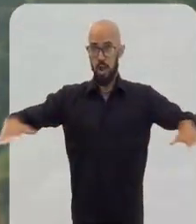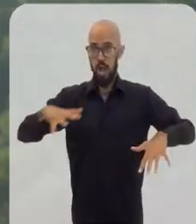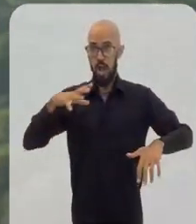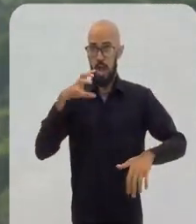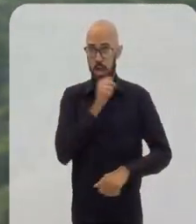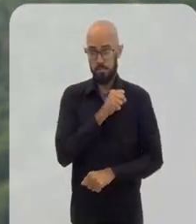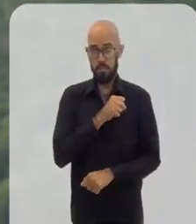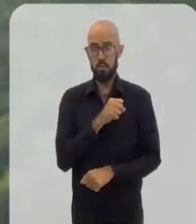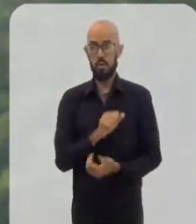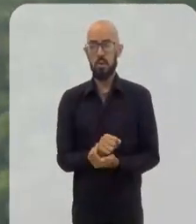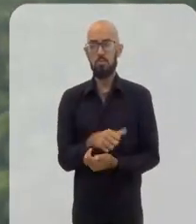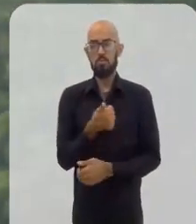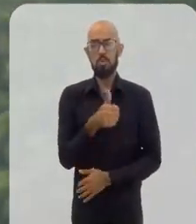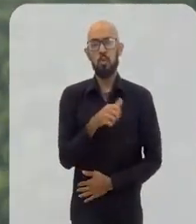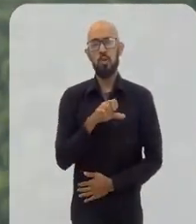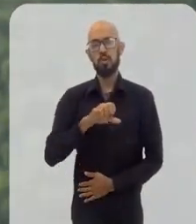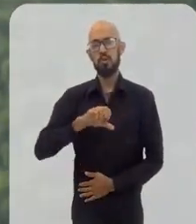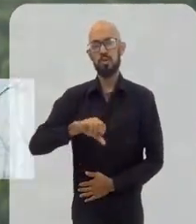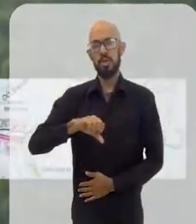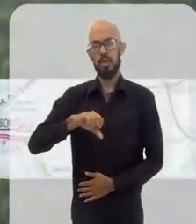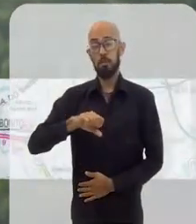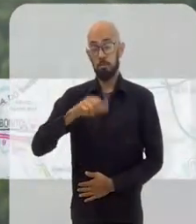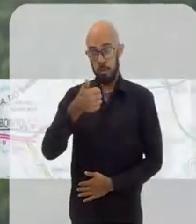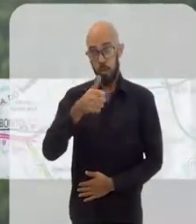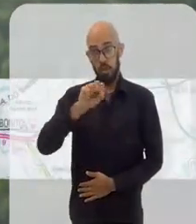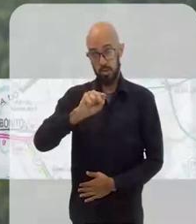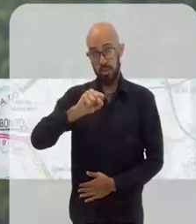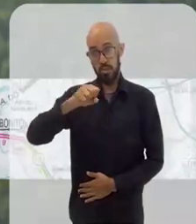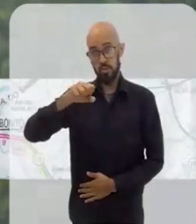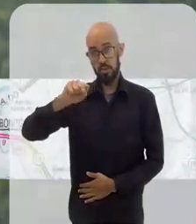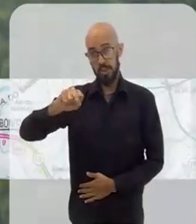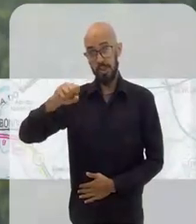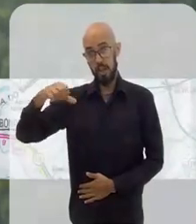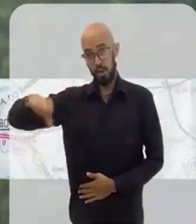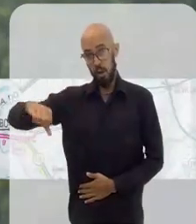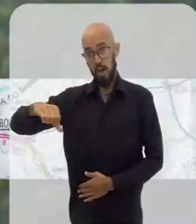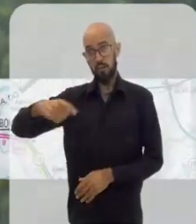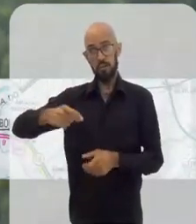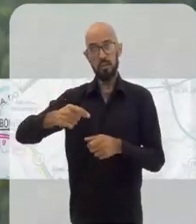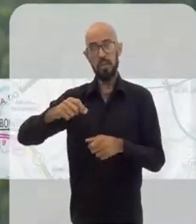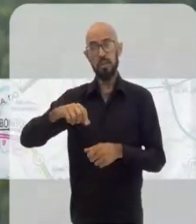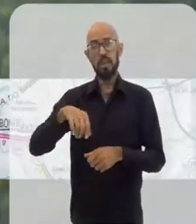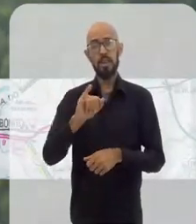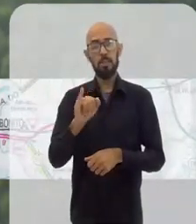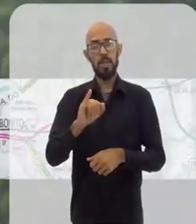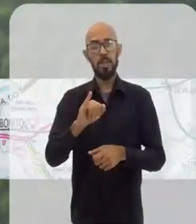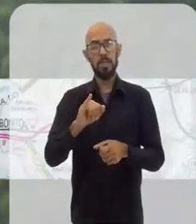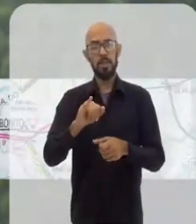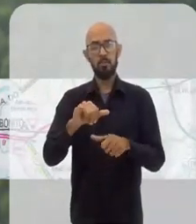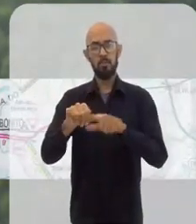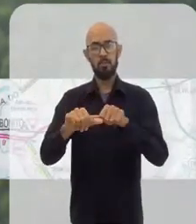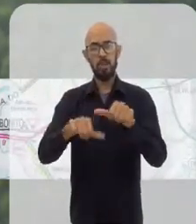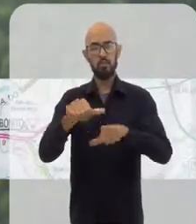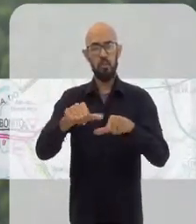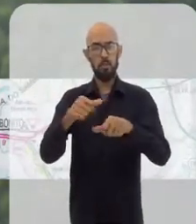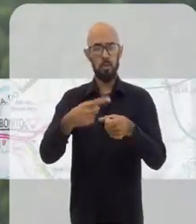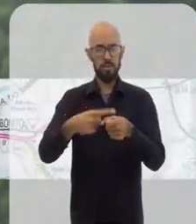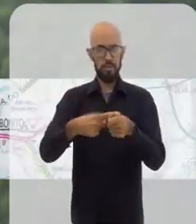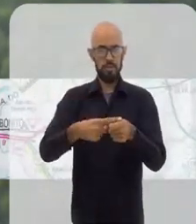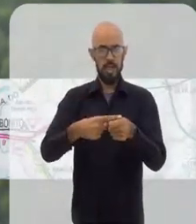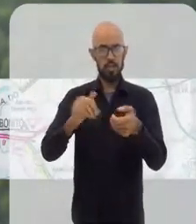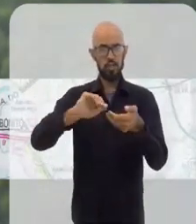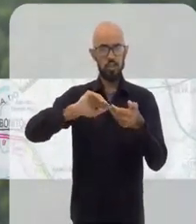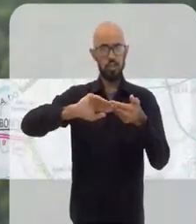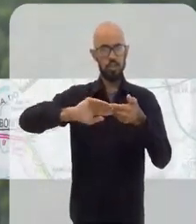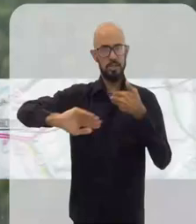Em 1889, Itaperuna foi emancipada, virou cidade e saiu de Campos do Goitacazes, que